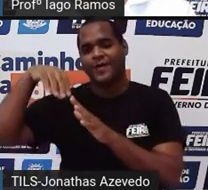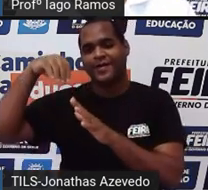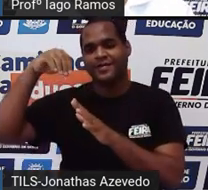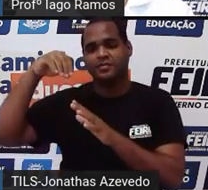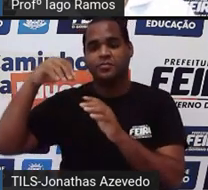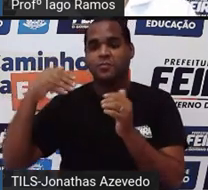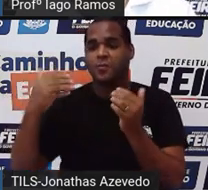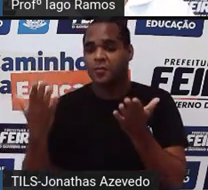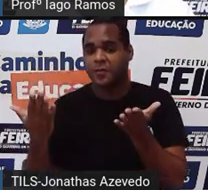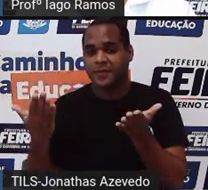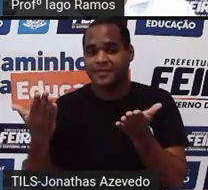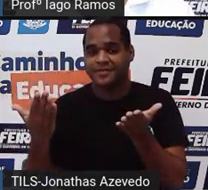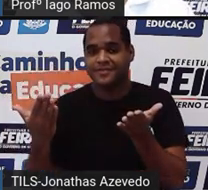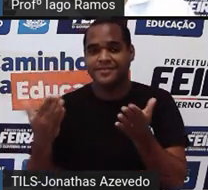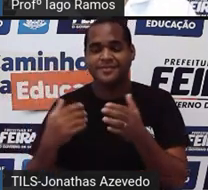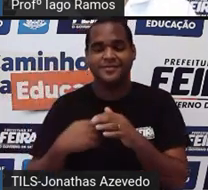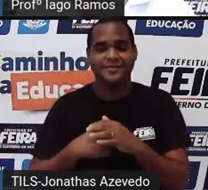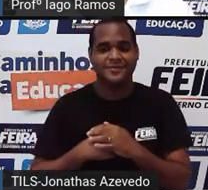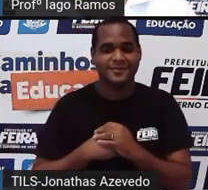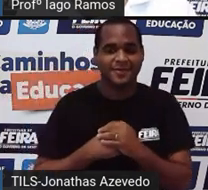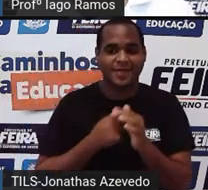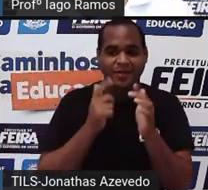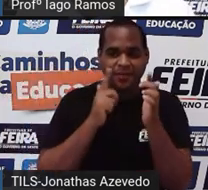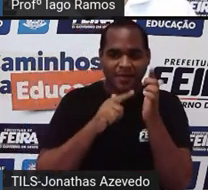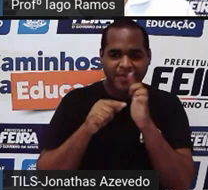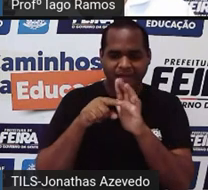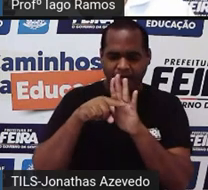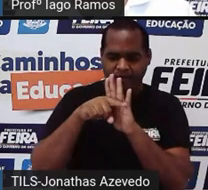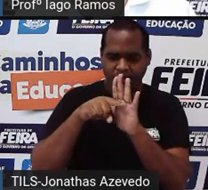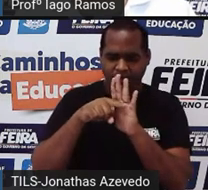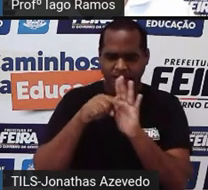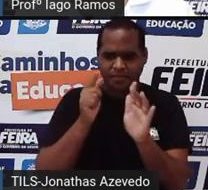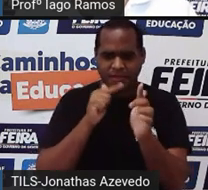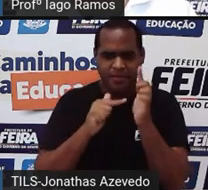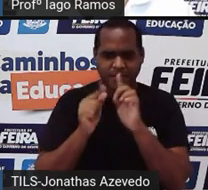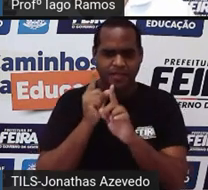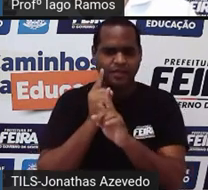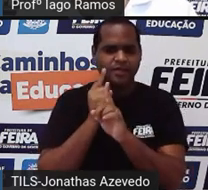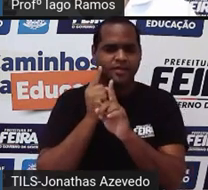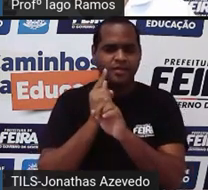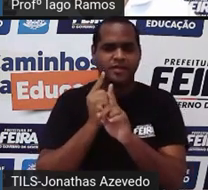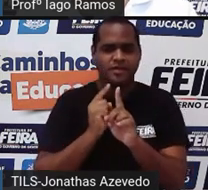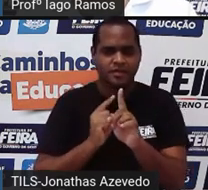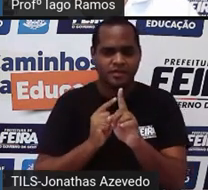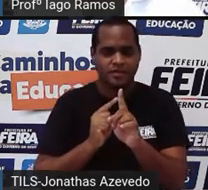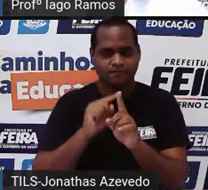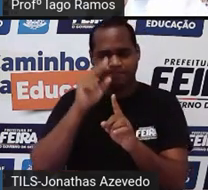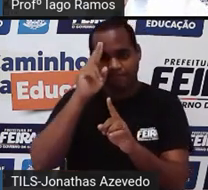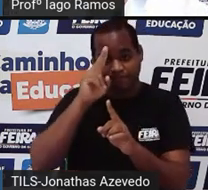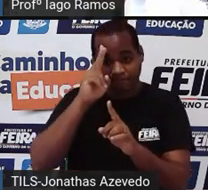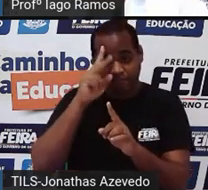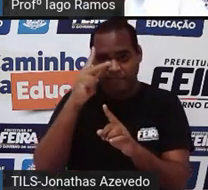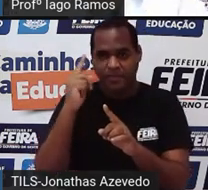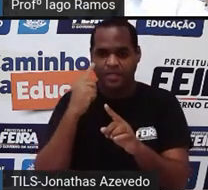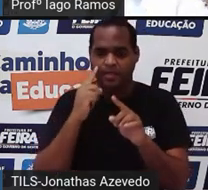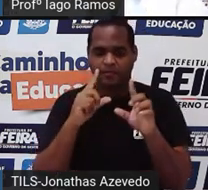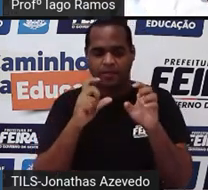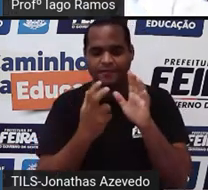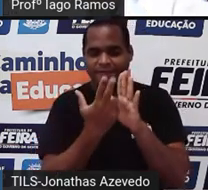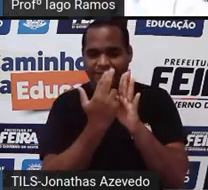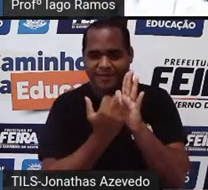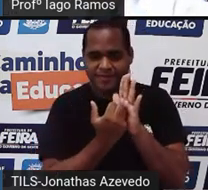e aí conseguiu analisar direitinho lembre-se se você olha pra uma figura